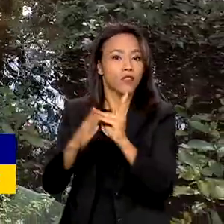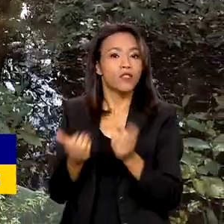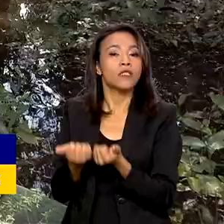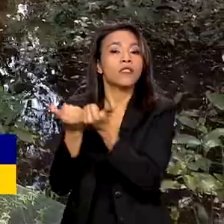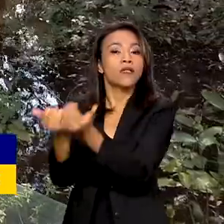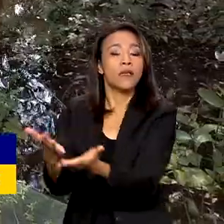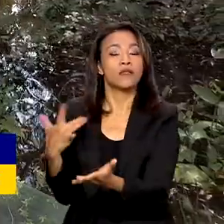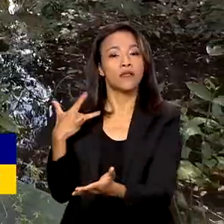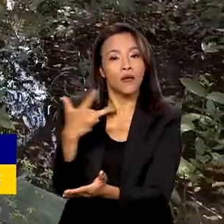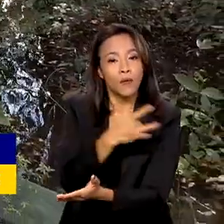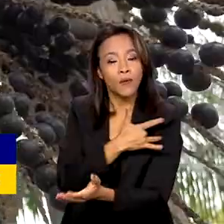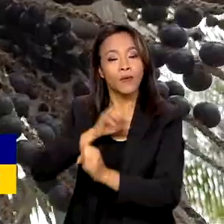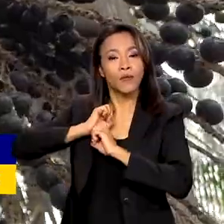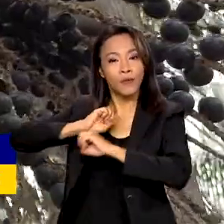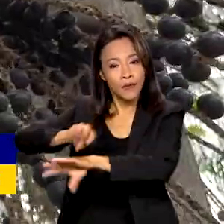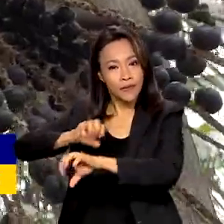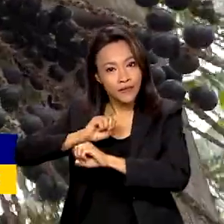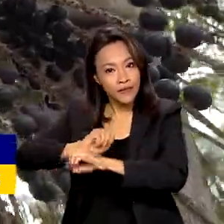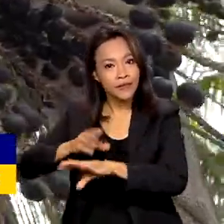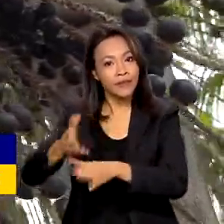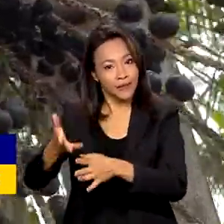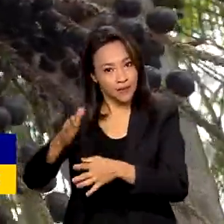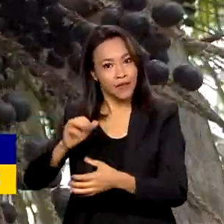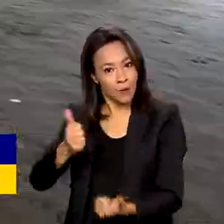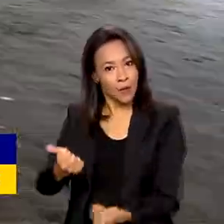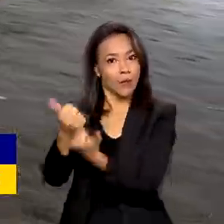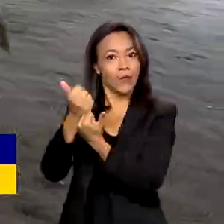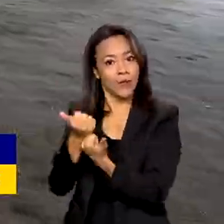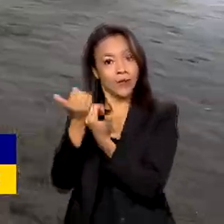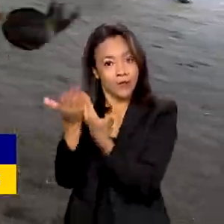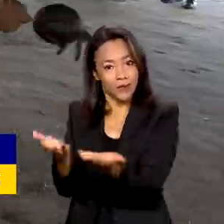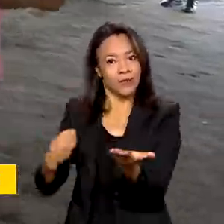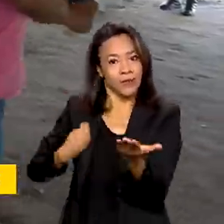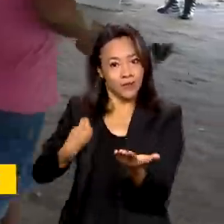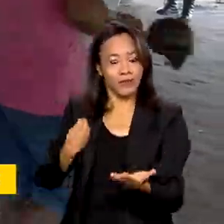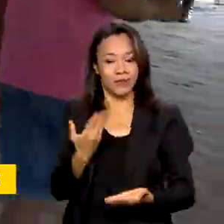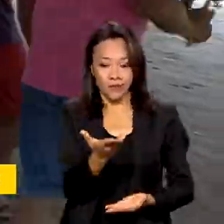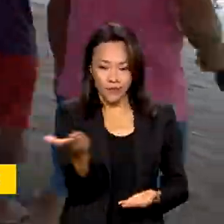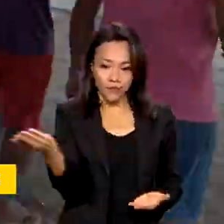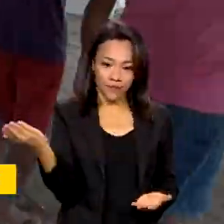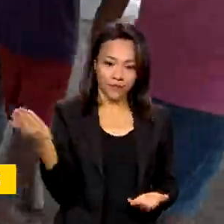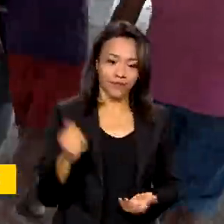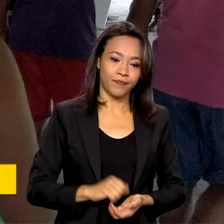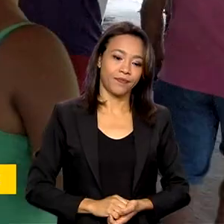garantir a saúde, a educação e o autossustento do povo. A FUNAI,